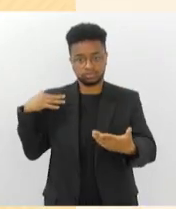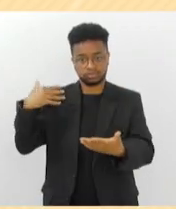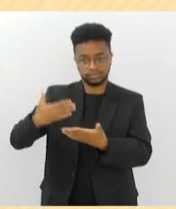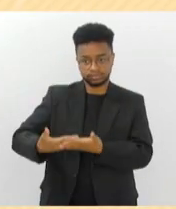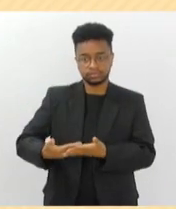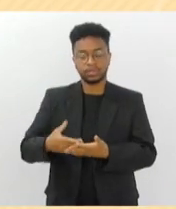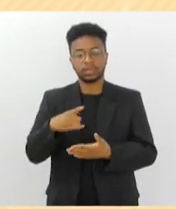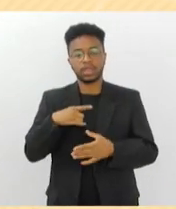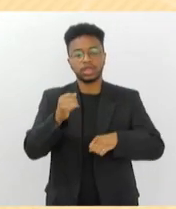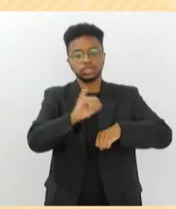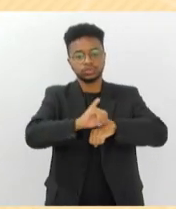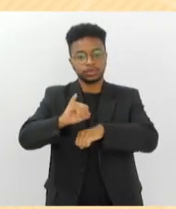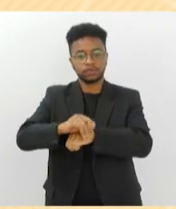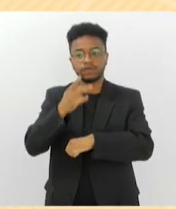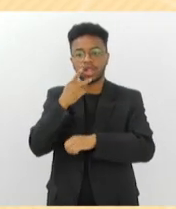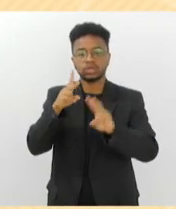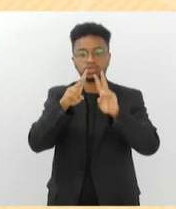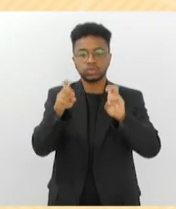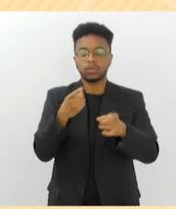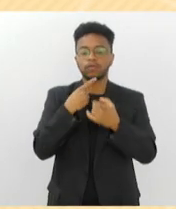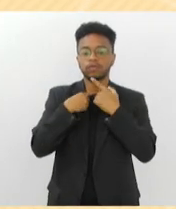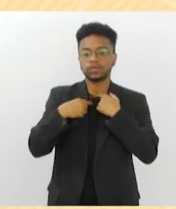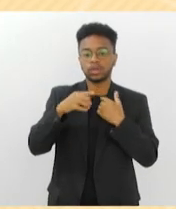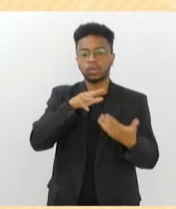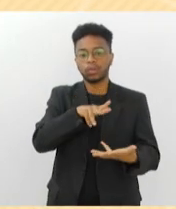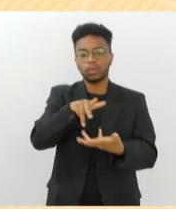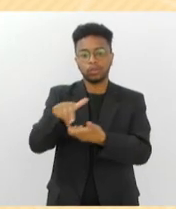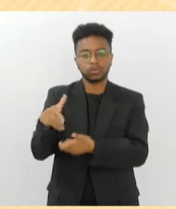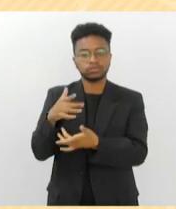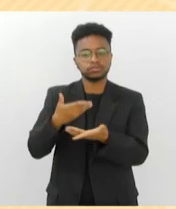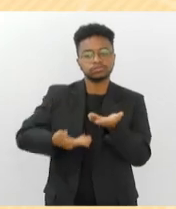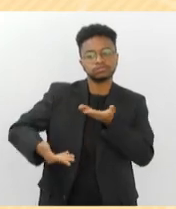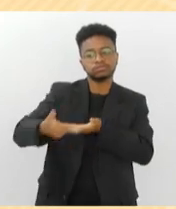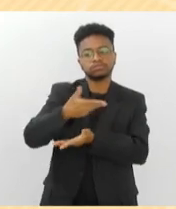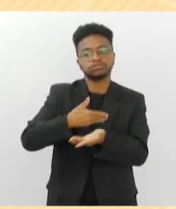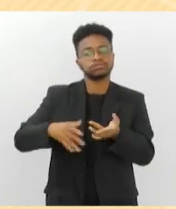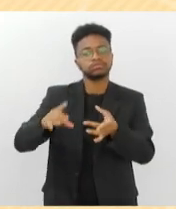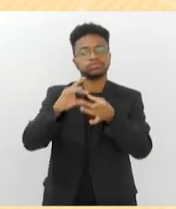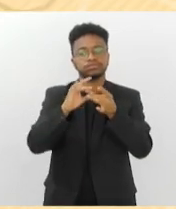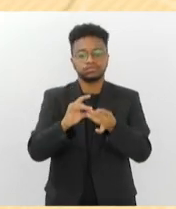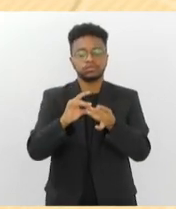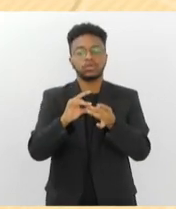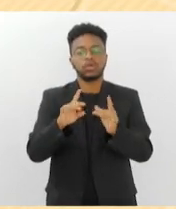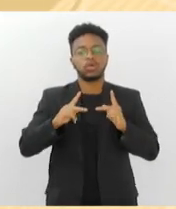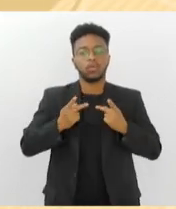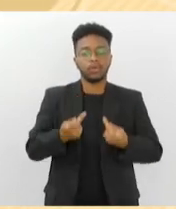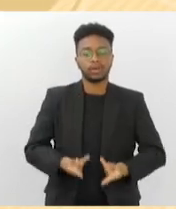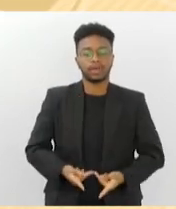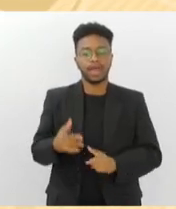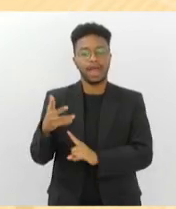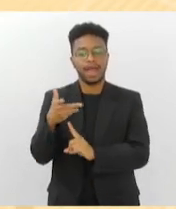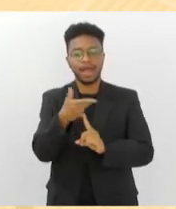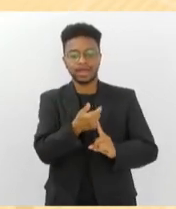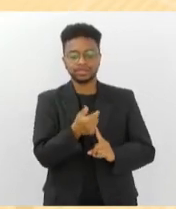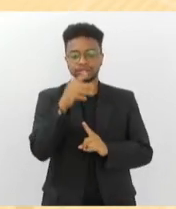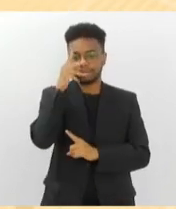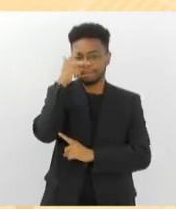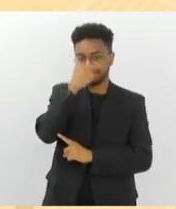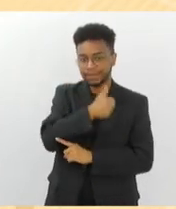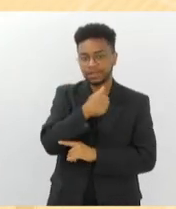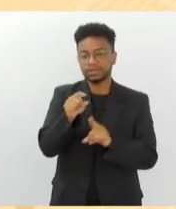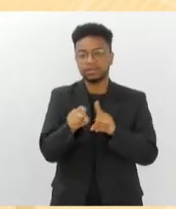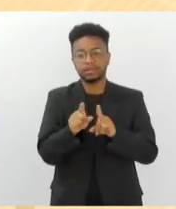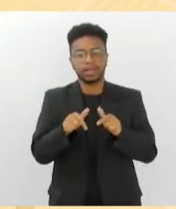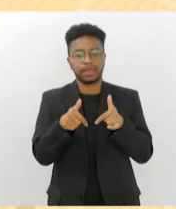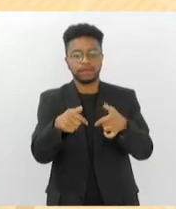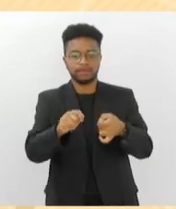A exposição trata do desejo de um mundo mais harmônico, forjado no humanismo, na arte, na beleza e no